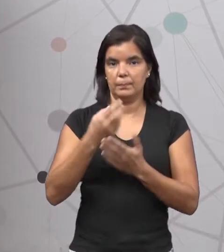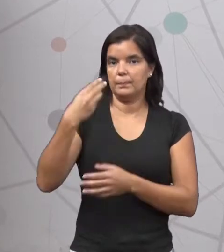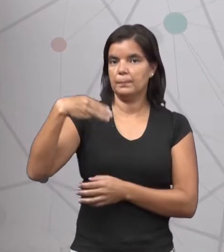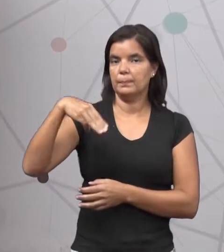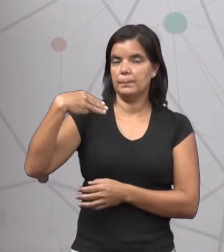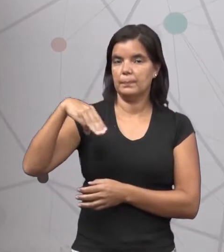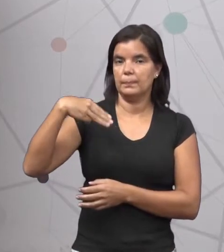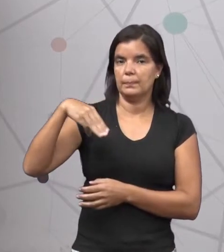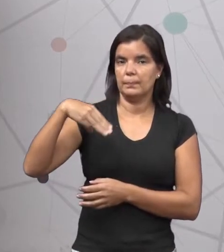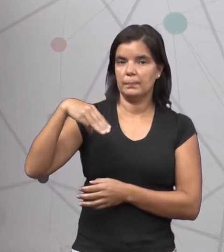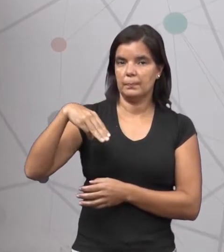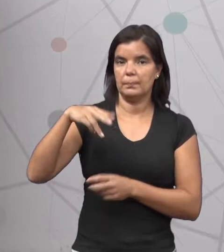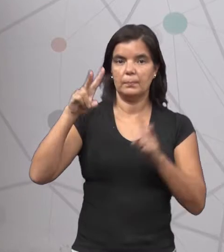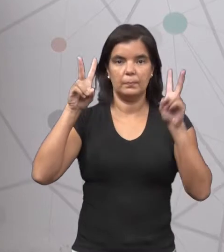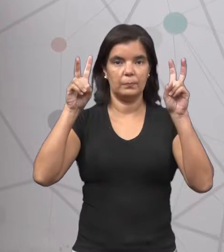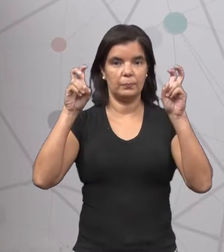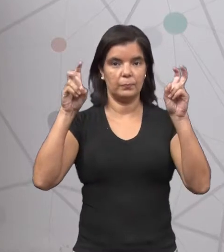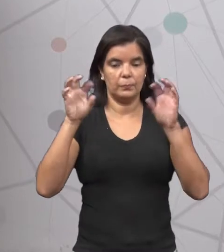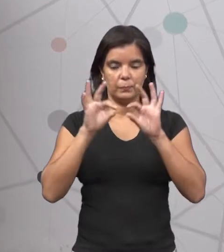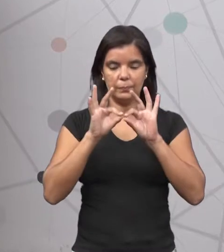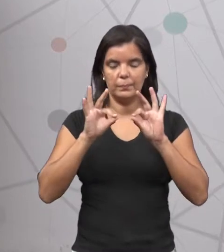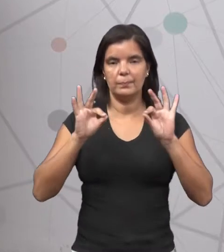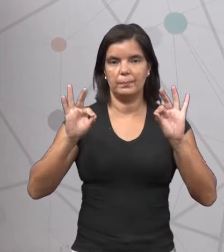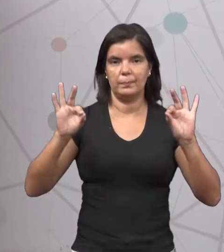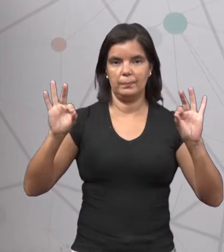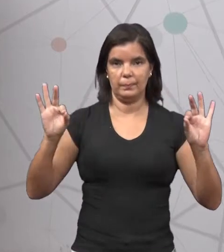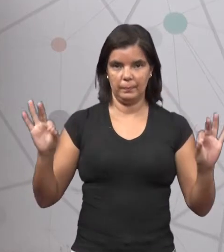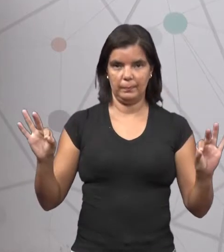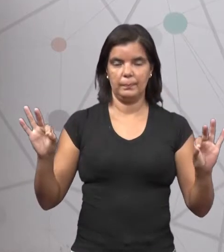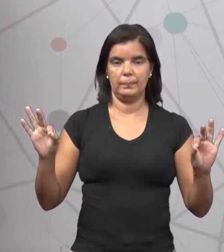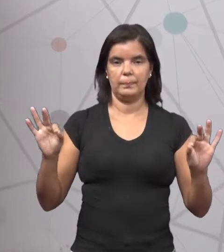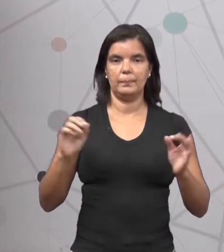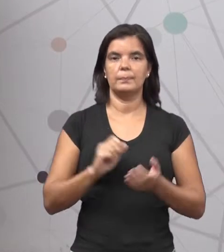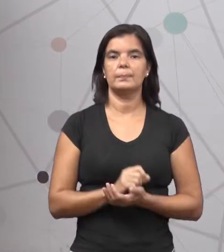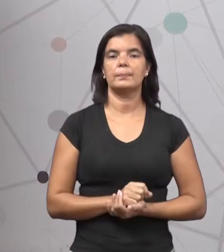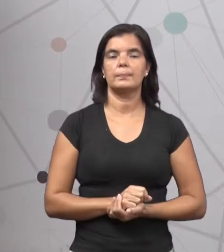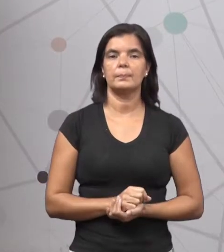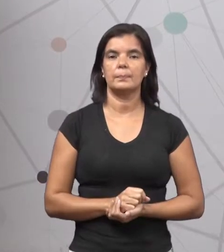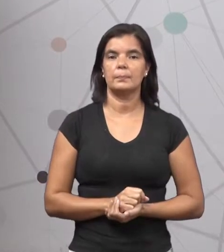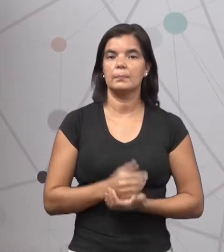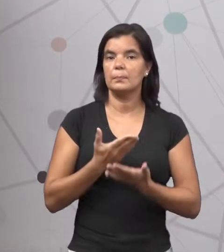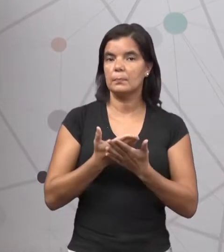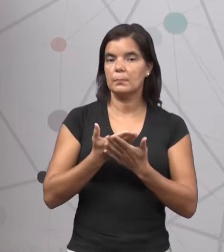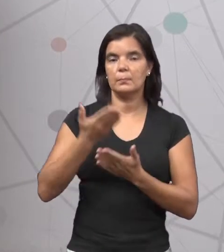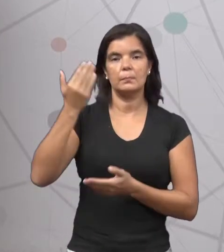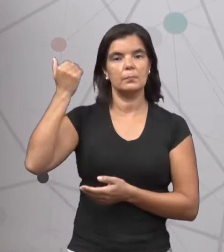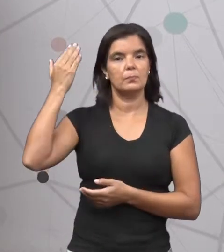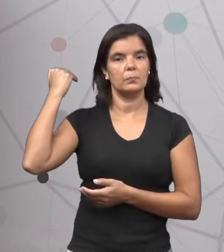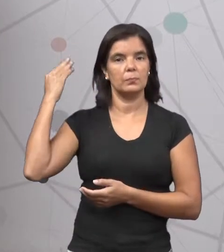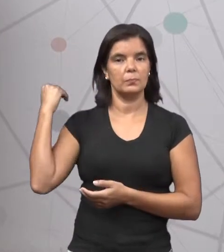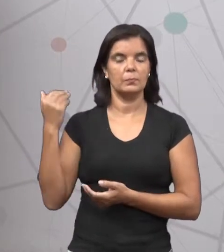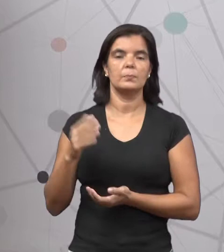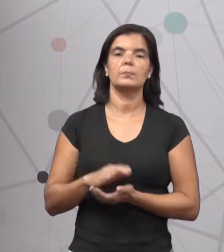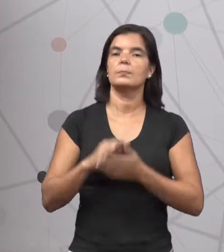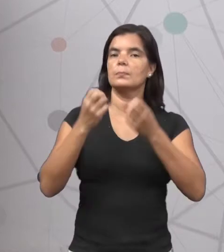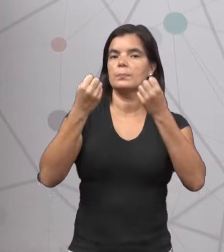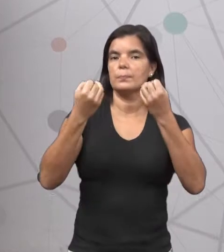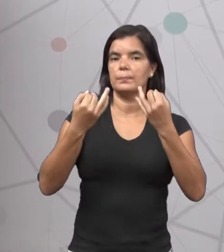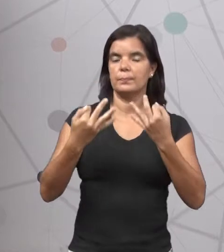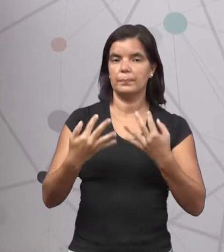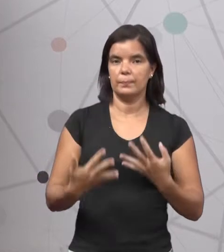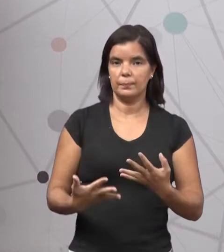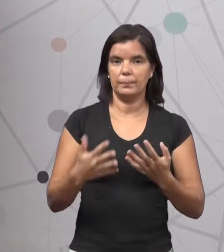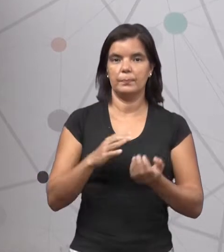matemática sobre medidas de comprimento. Na aula passada, falamos